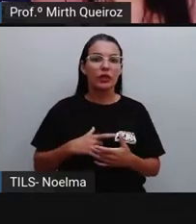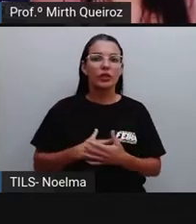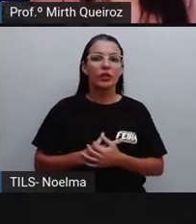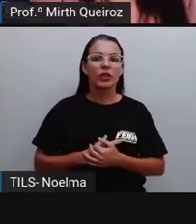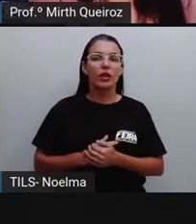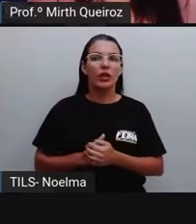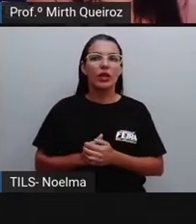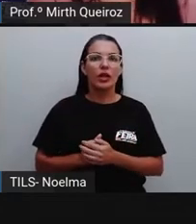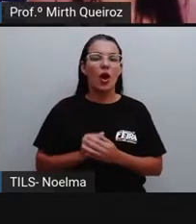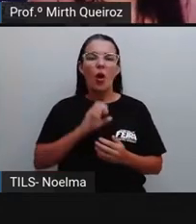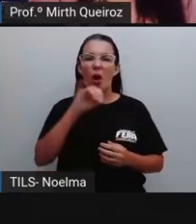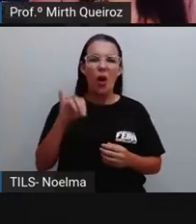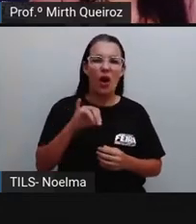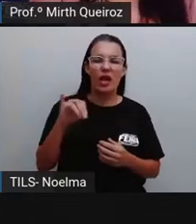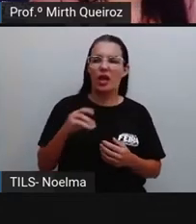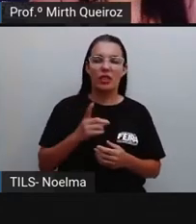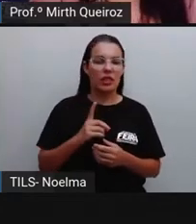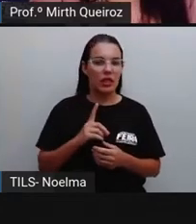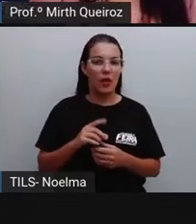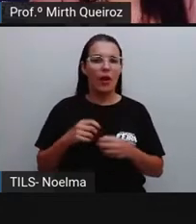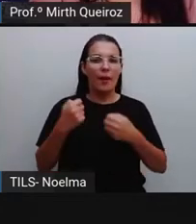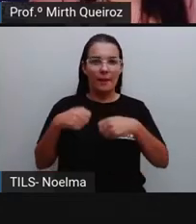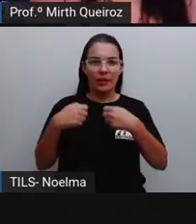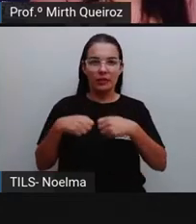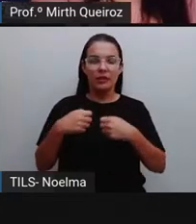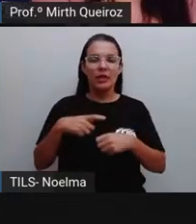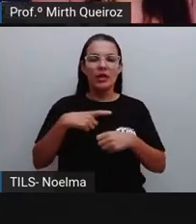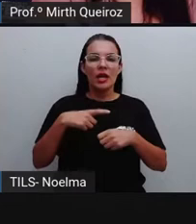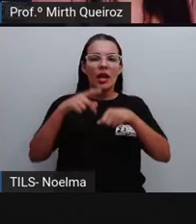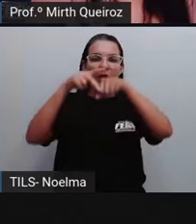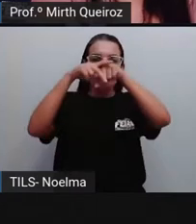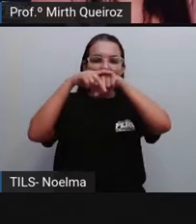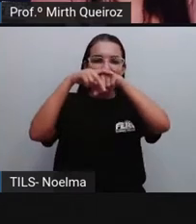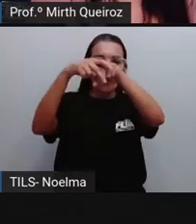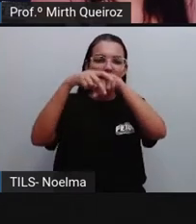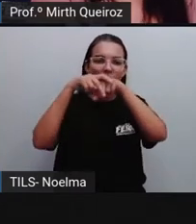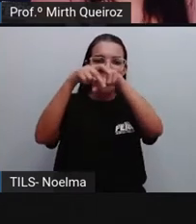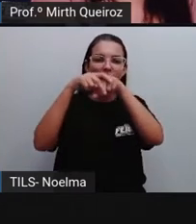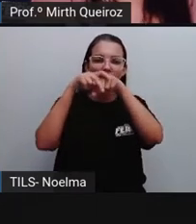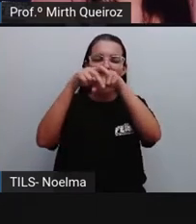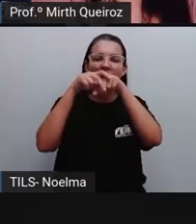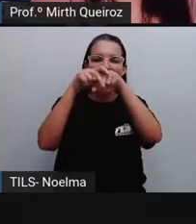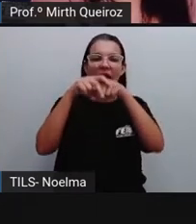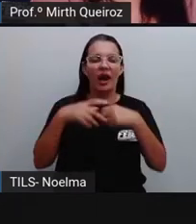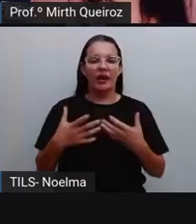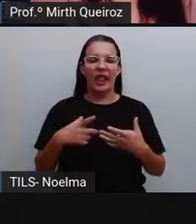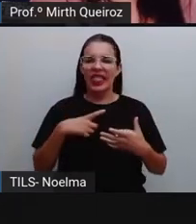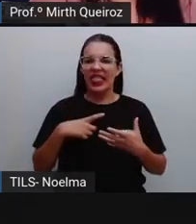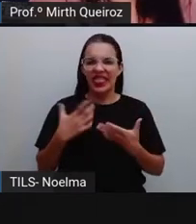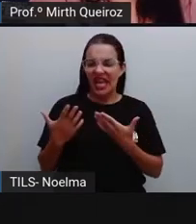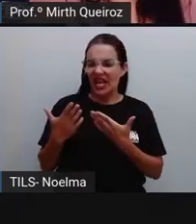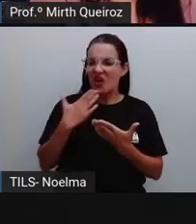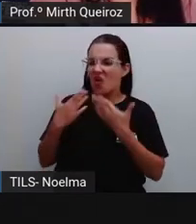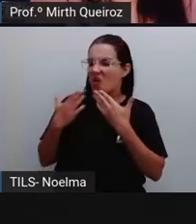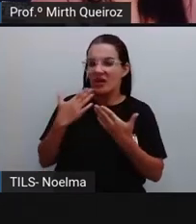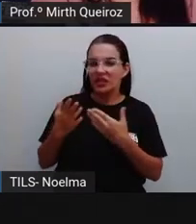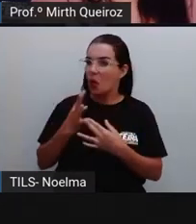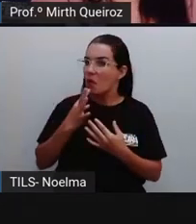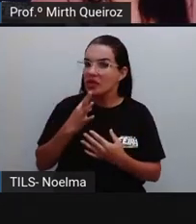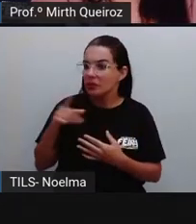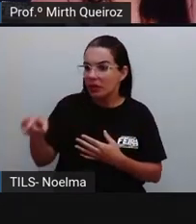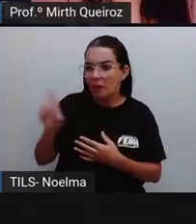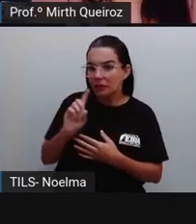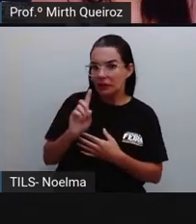questões íntimas, particulares, certo? Não tem uma intimidade entre os